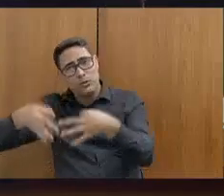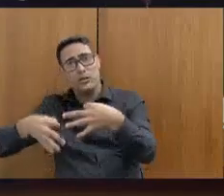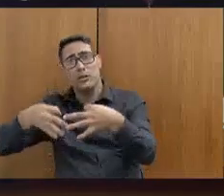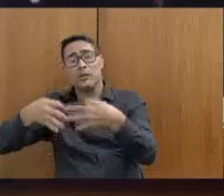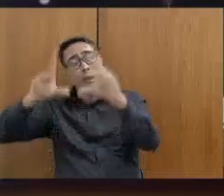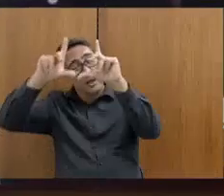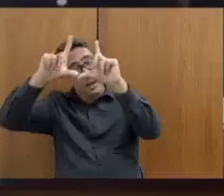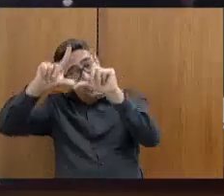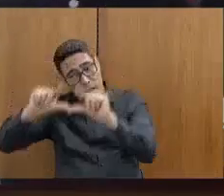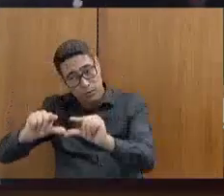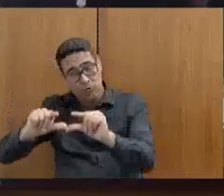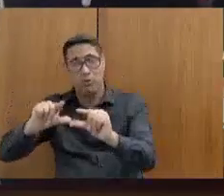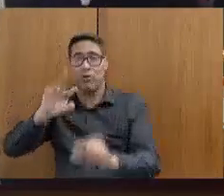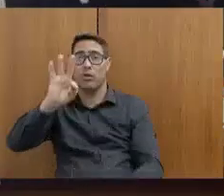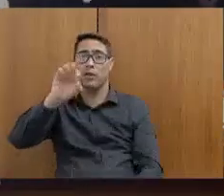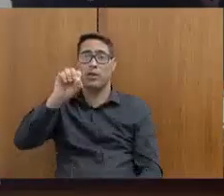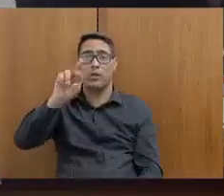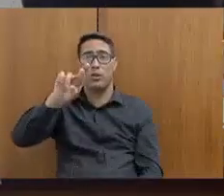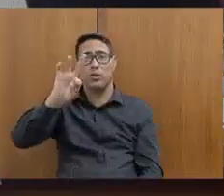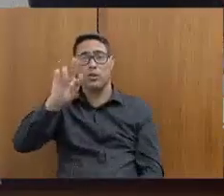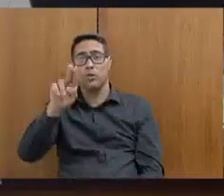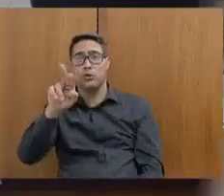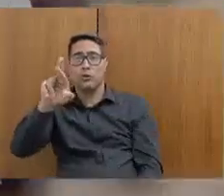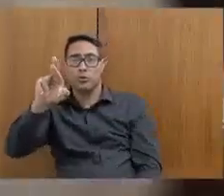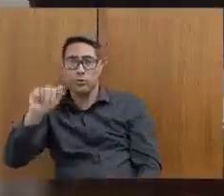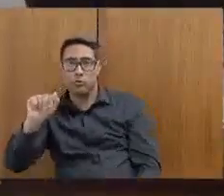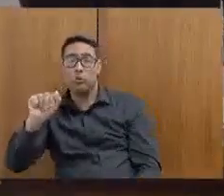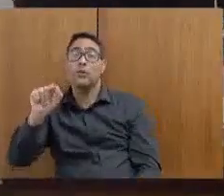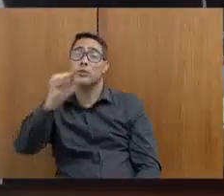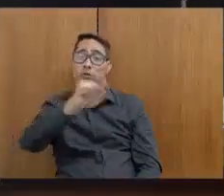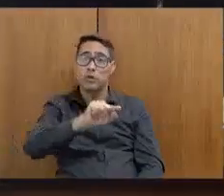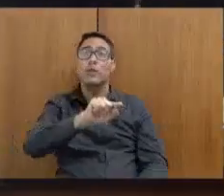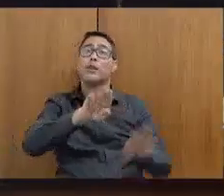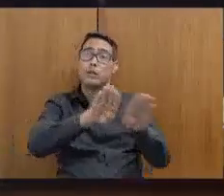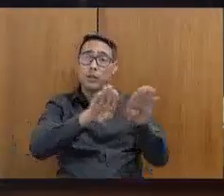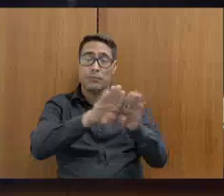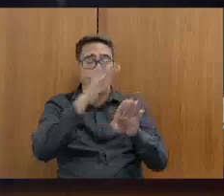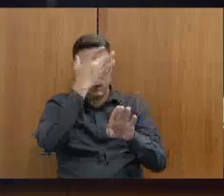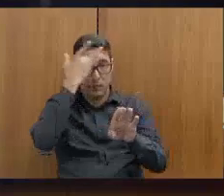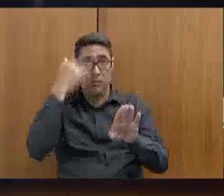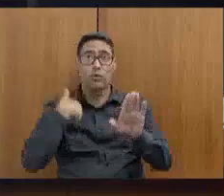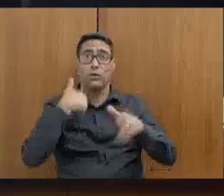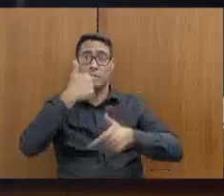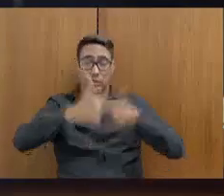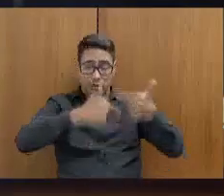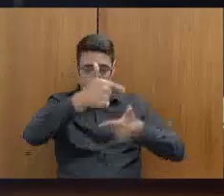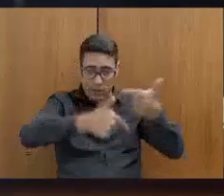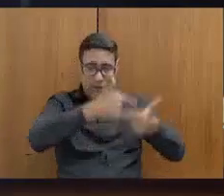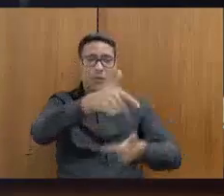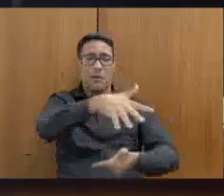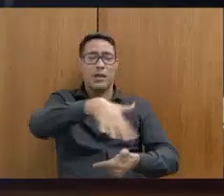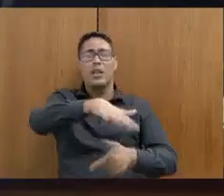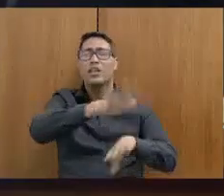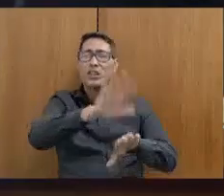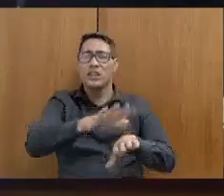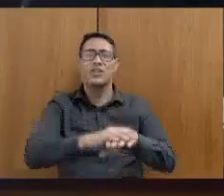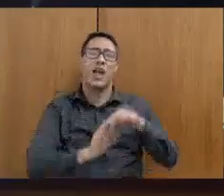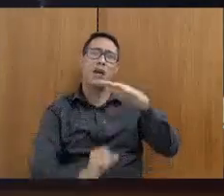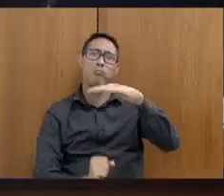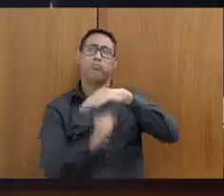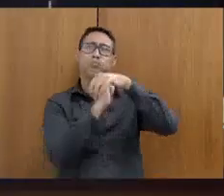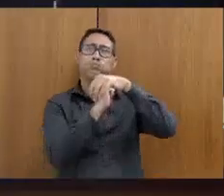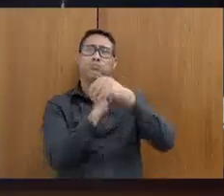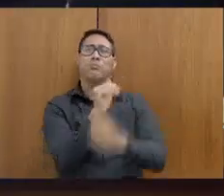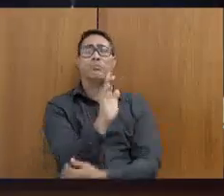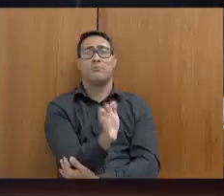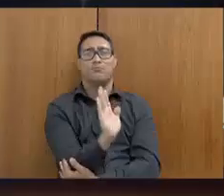privados de liberdade, mas também aos trabalhadores que hoje estão vivendo no limite. E isso é